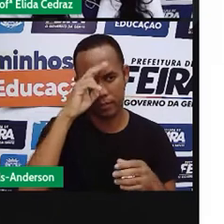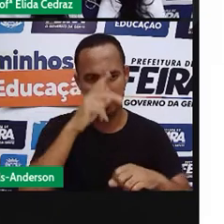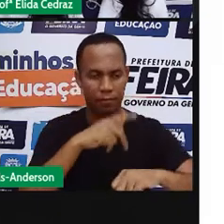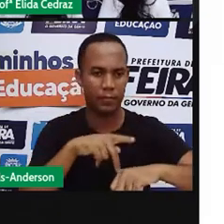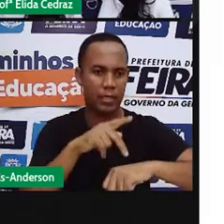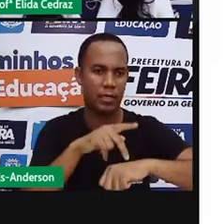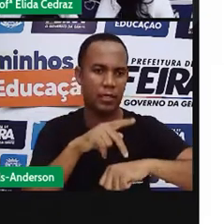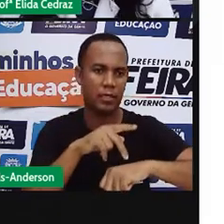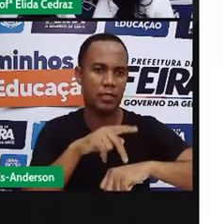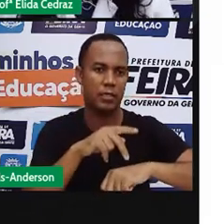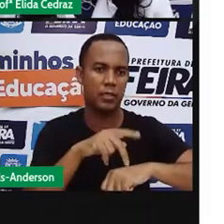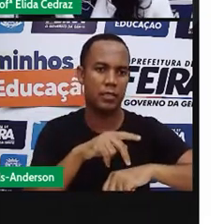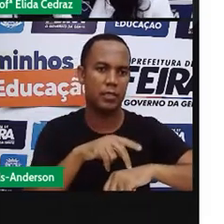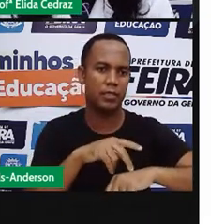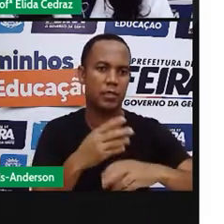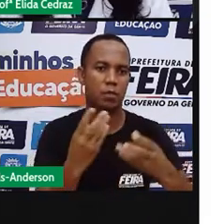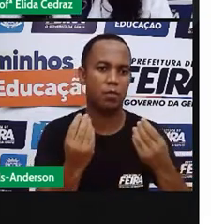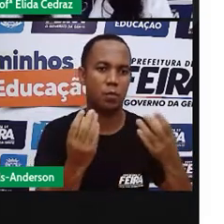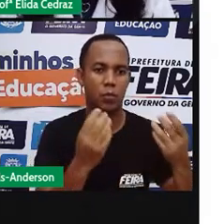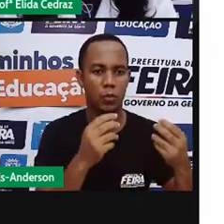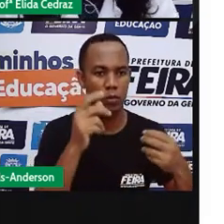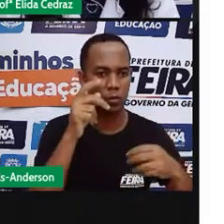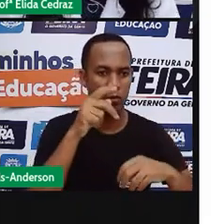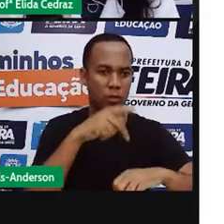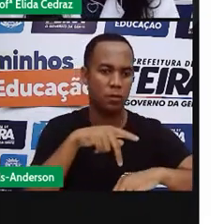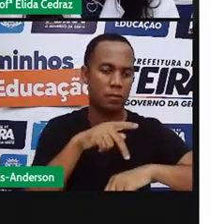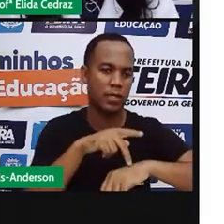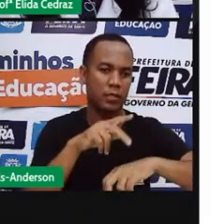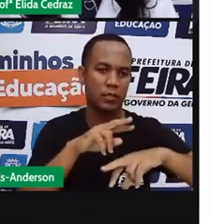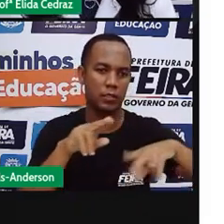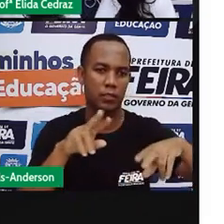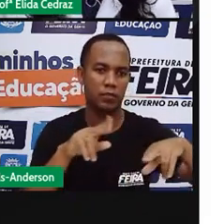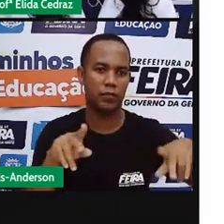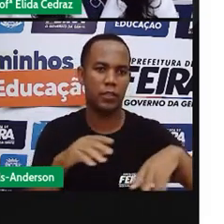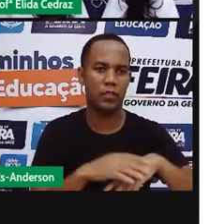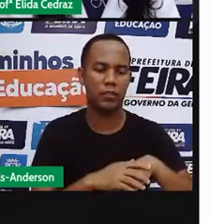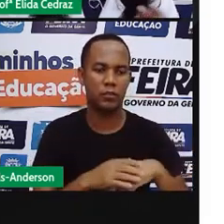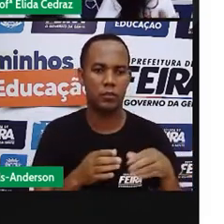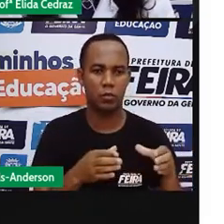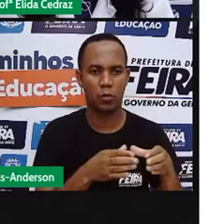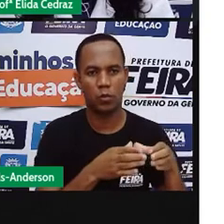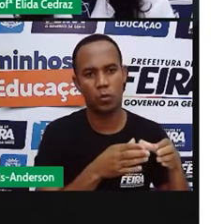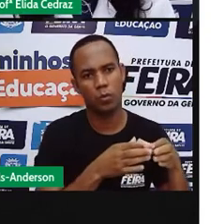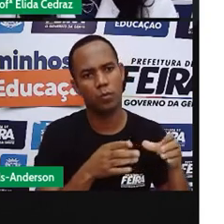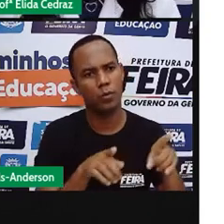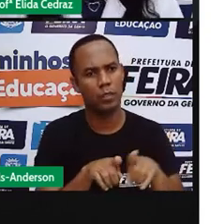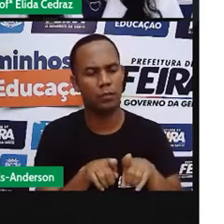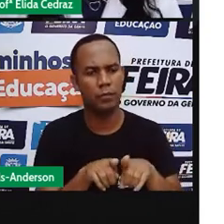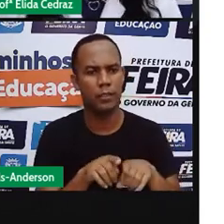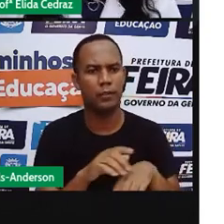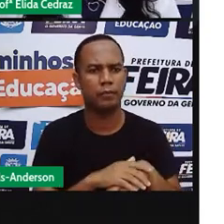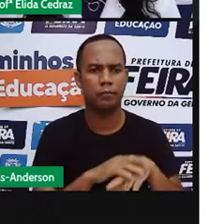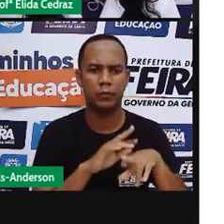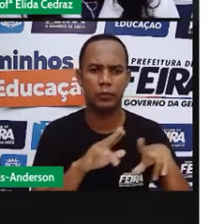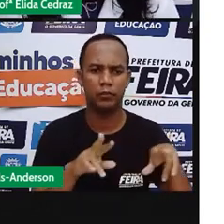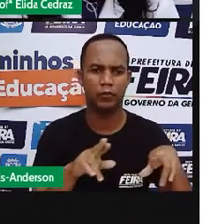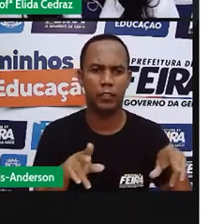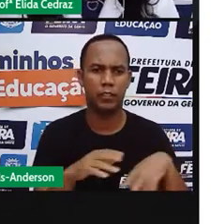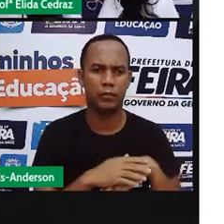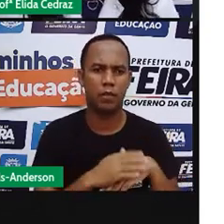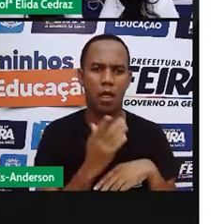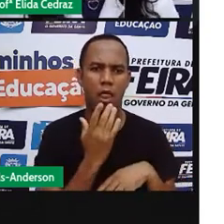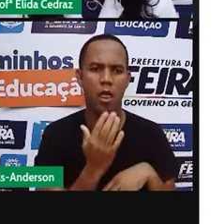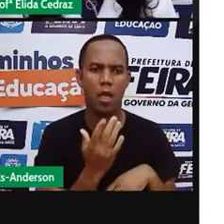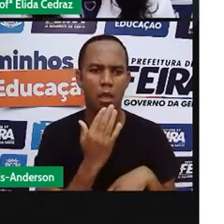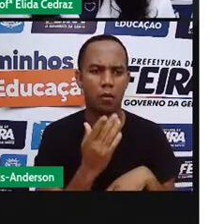países, muitos povos de diferentes religiões, credos e até as línguas